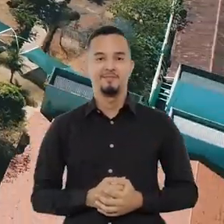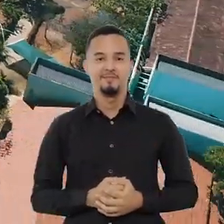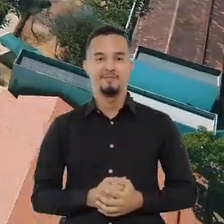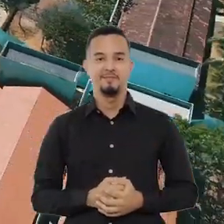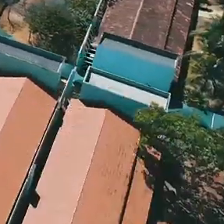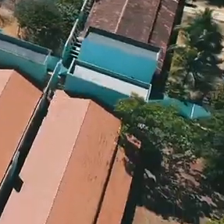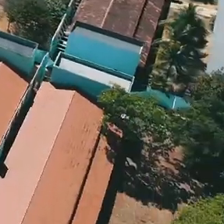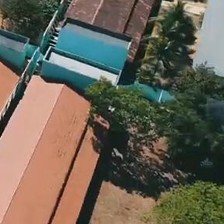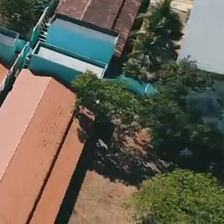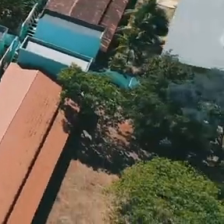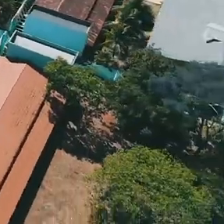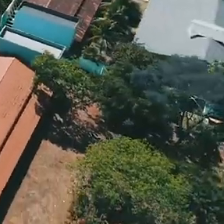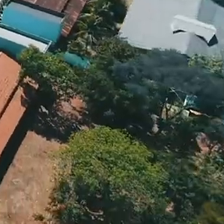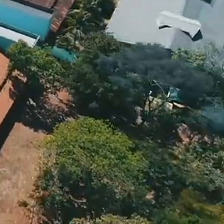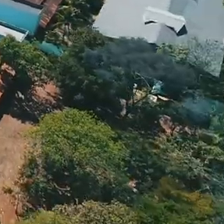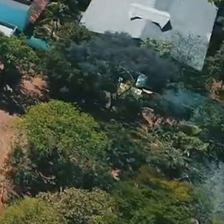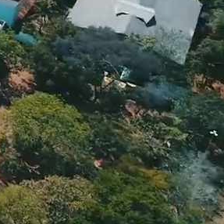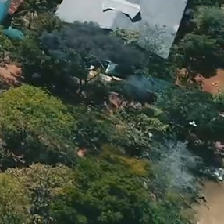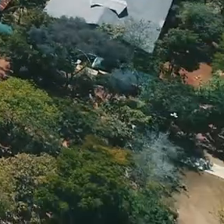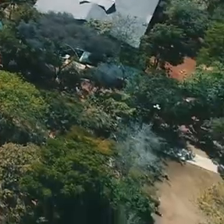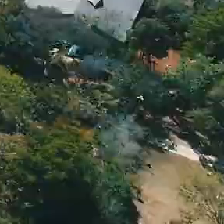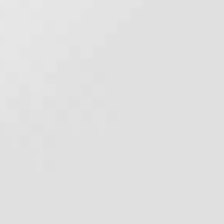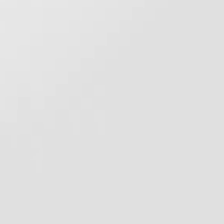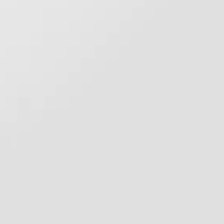Nacional. Tchau! Tchau! Tchau!